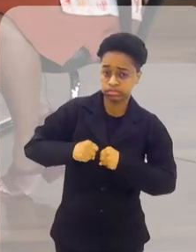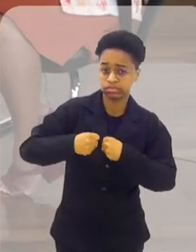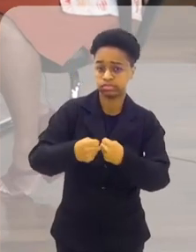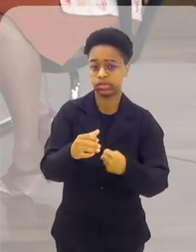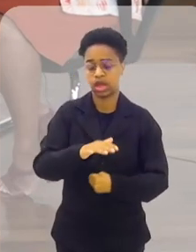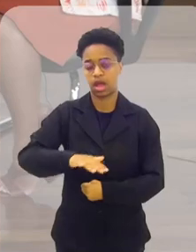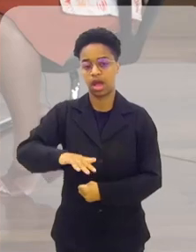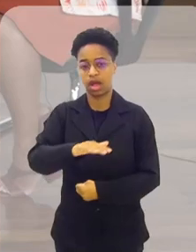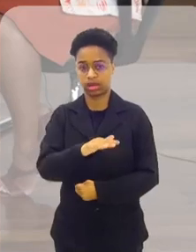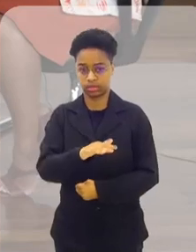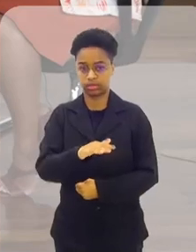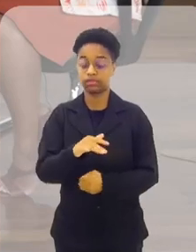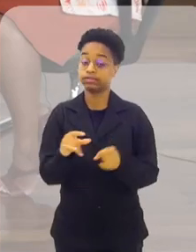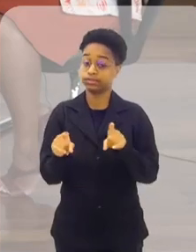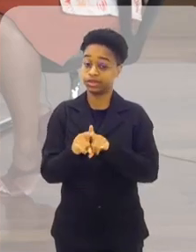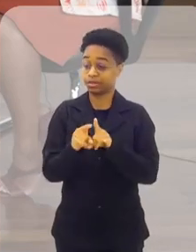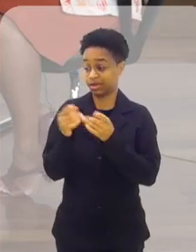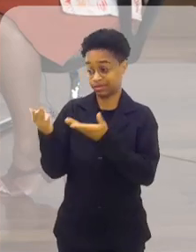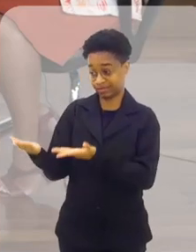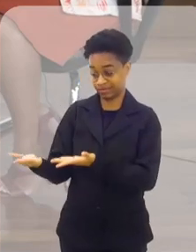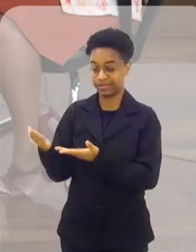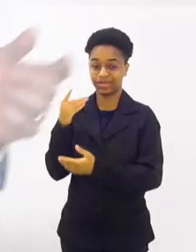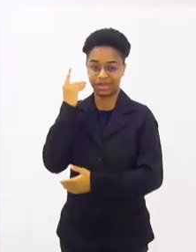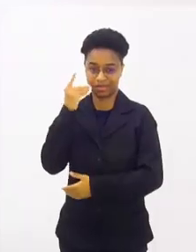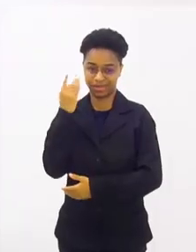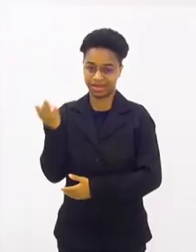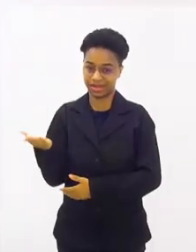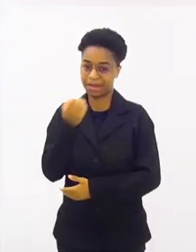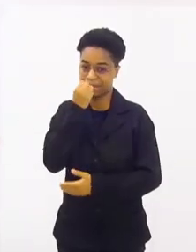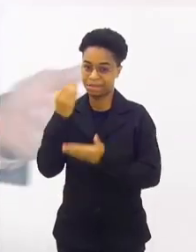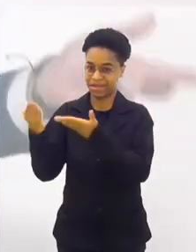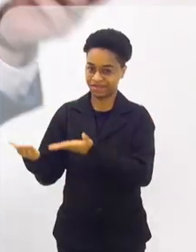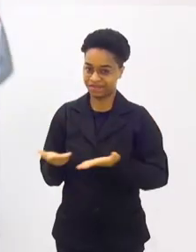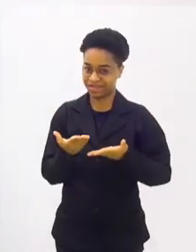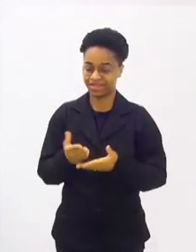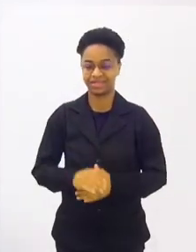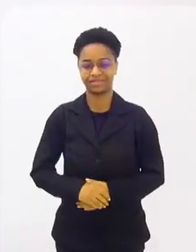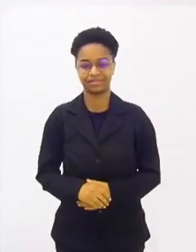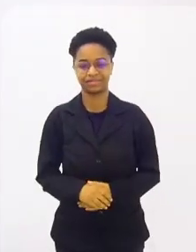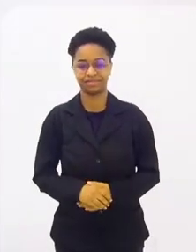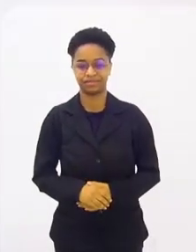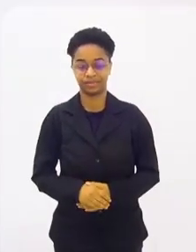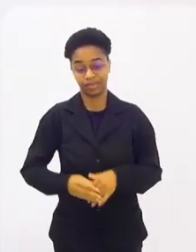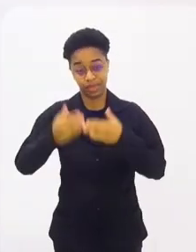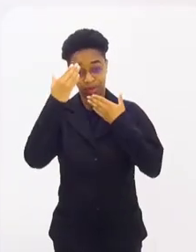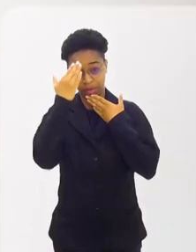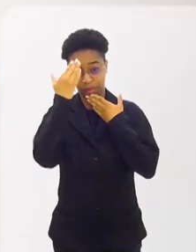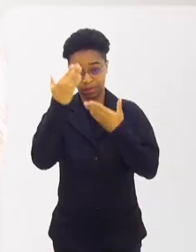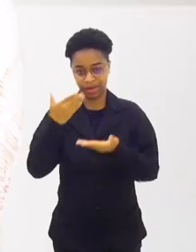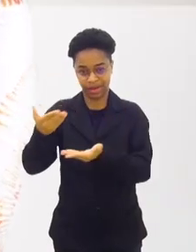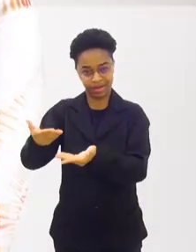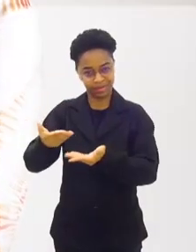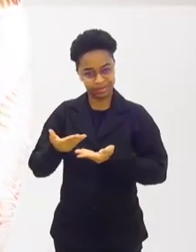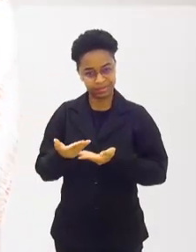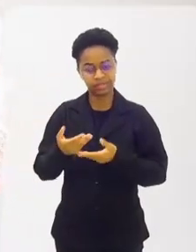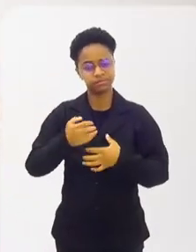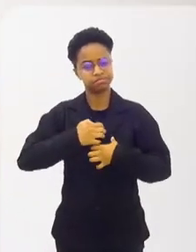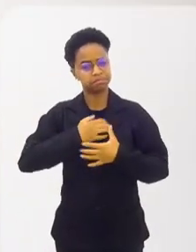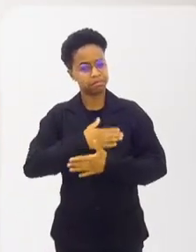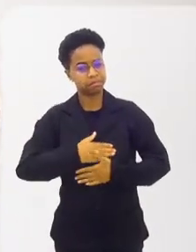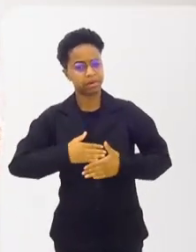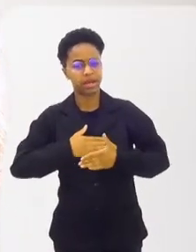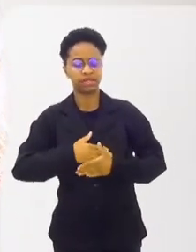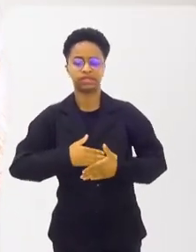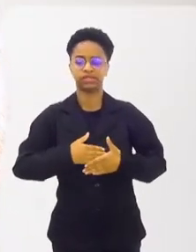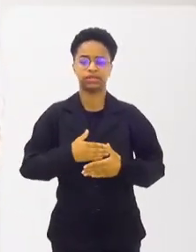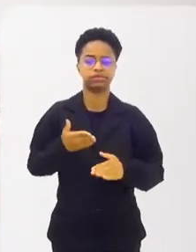dedicam a sua vida a esta causa. Entre elas, a senhora deputada. Seja bem-vinda e tenha palavra. Bom, muito obrigada pelo convite,